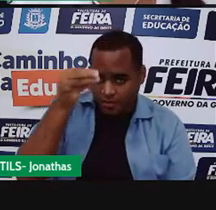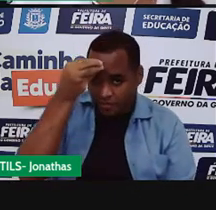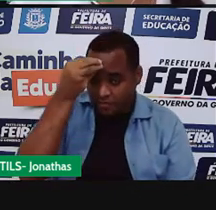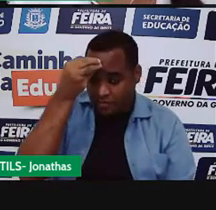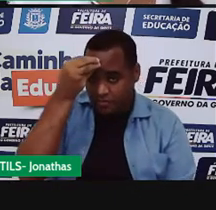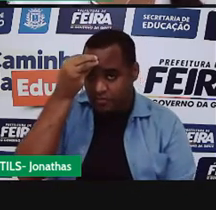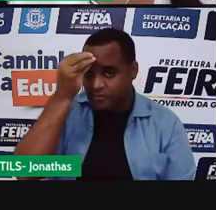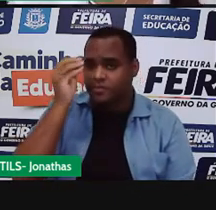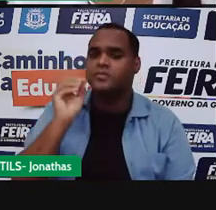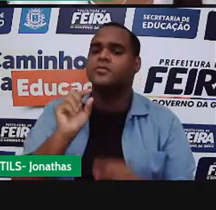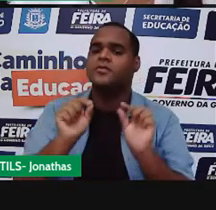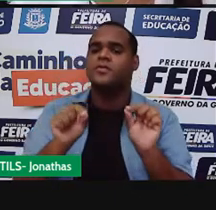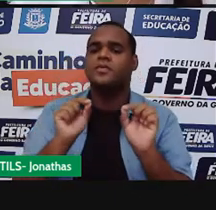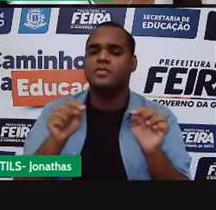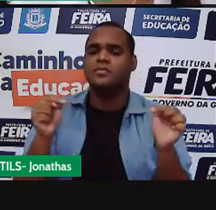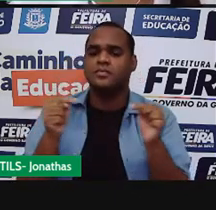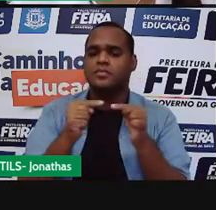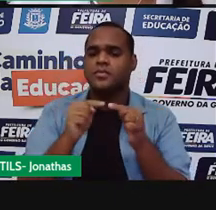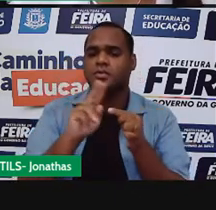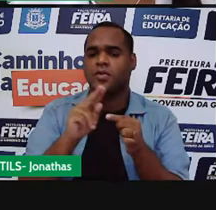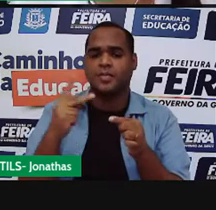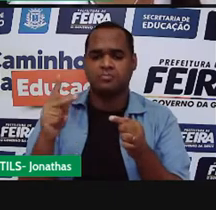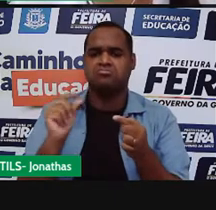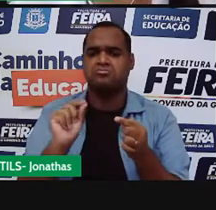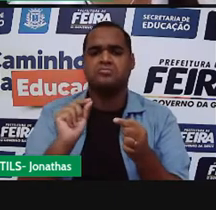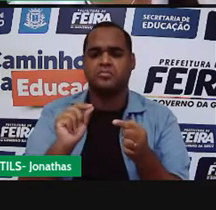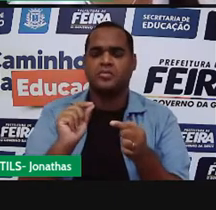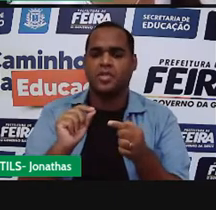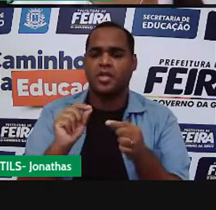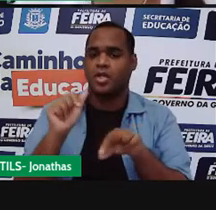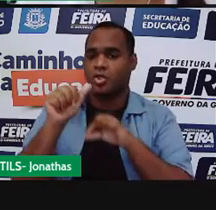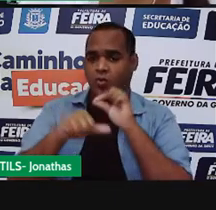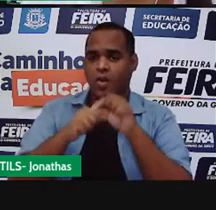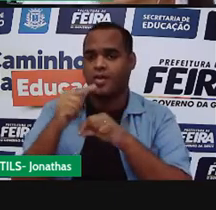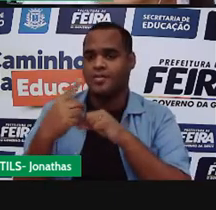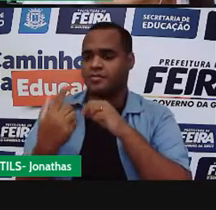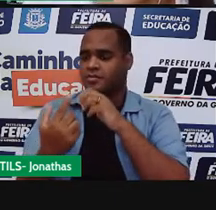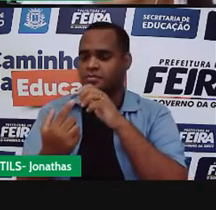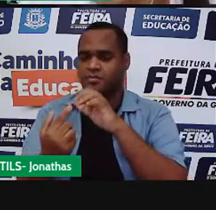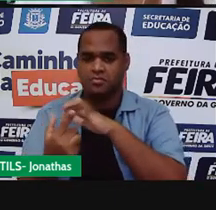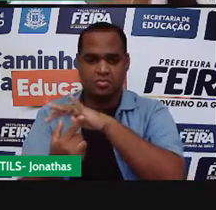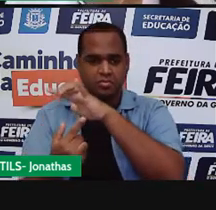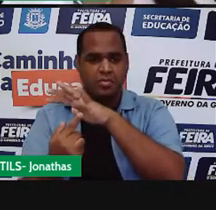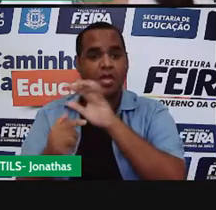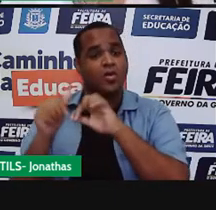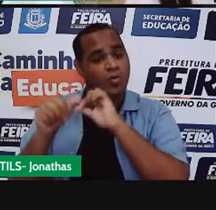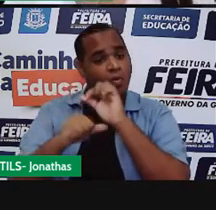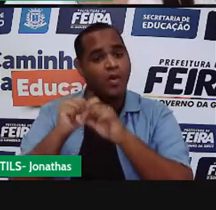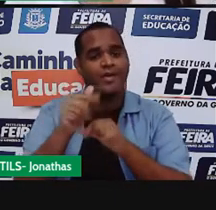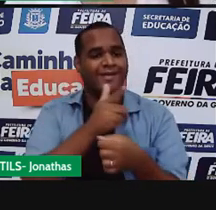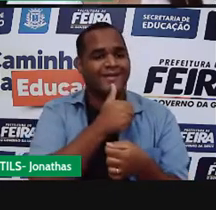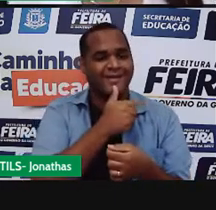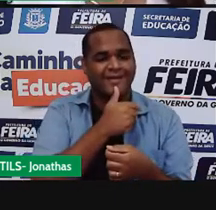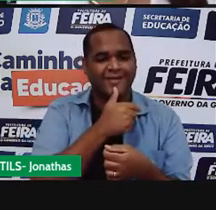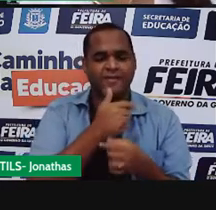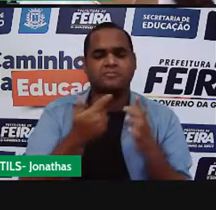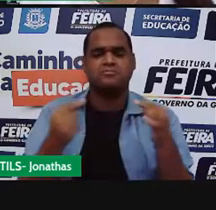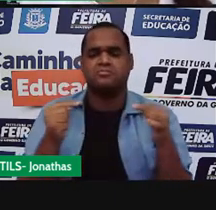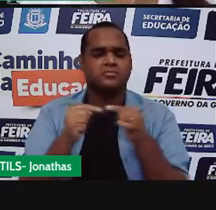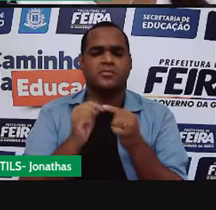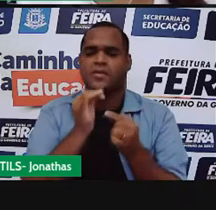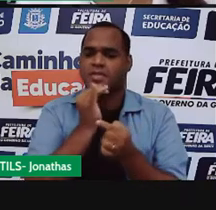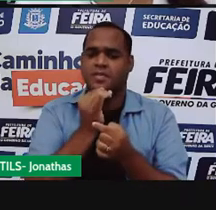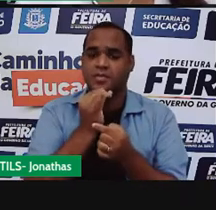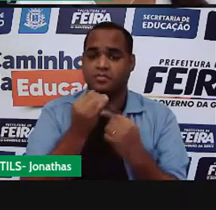Então, o é essa condensação? Passou do estado gasoso para o estado líquido. E qual seria o exemplo disso? Por exemplo, quando a gente vai